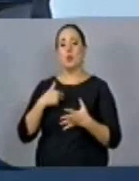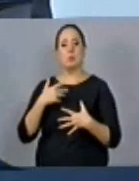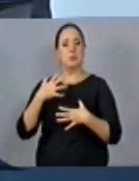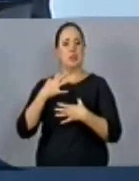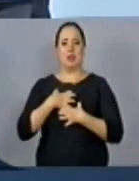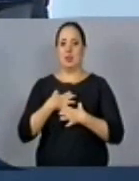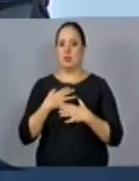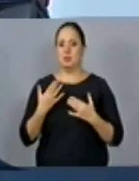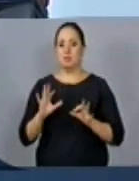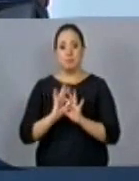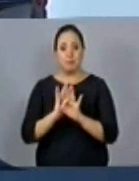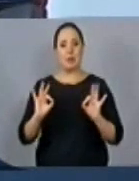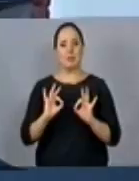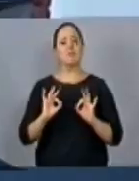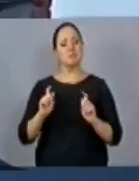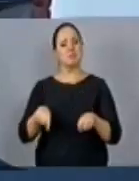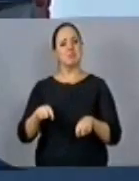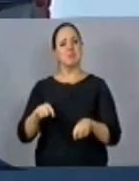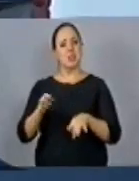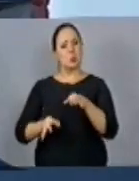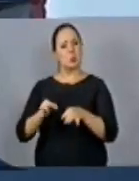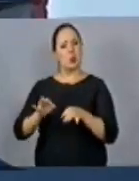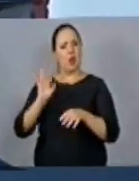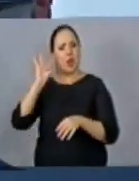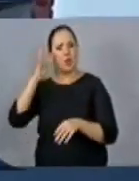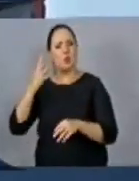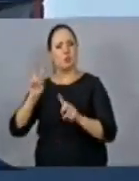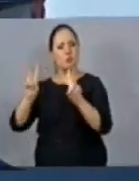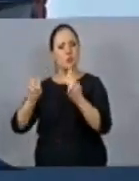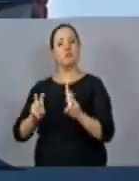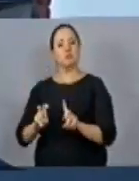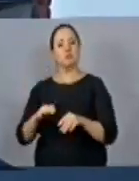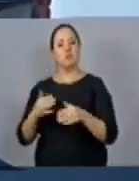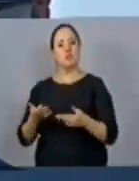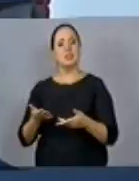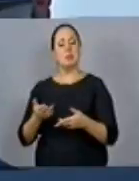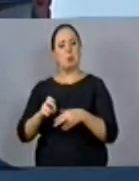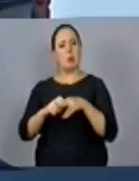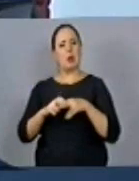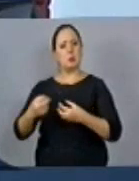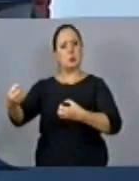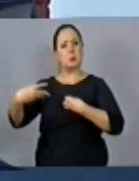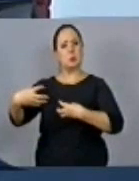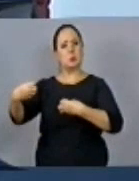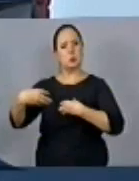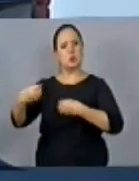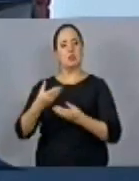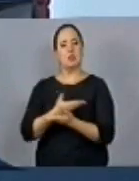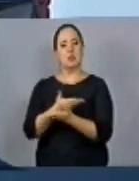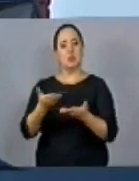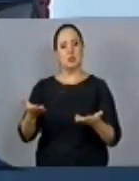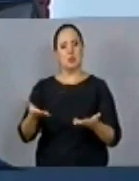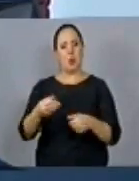sinto perfeitamente habilitado a decidir essa causa diante da tamanha contribuição que todos os senhores